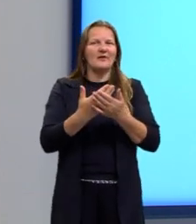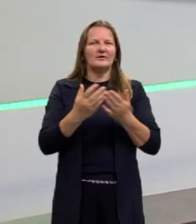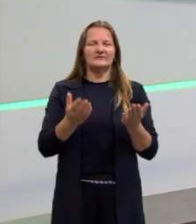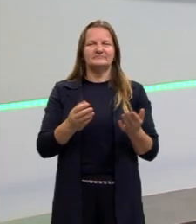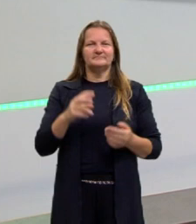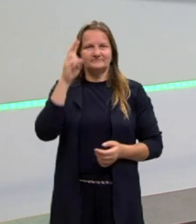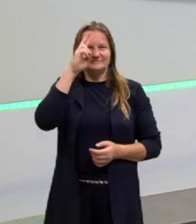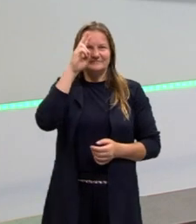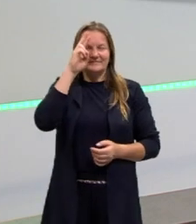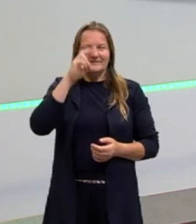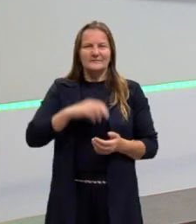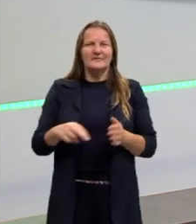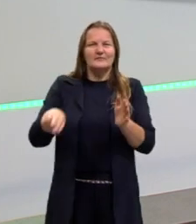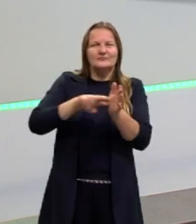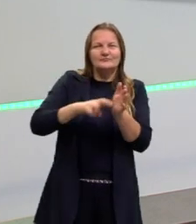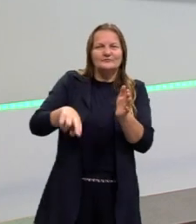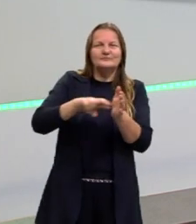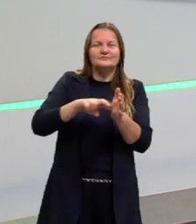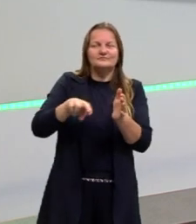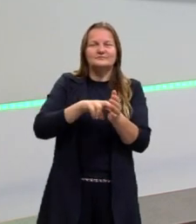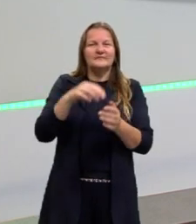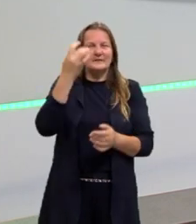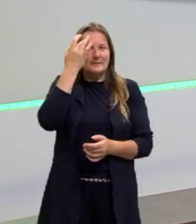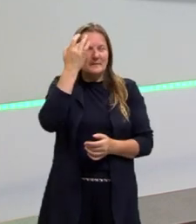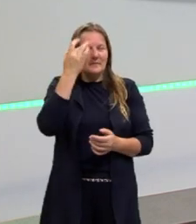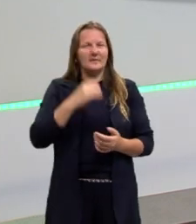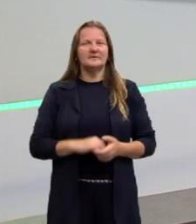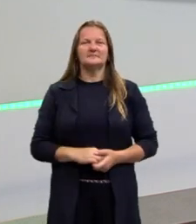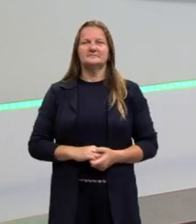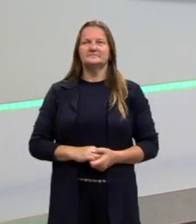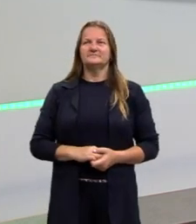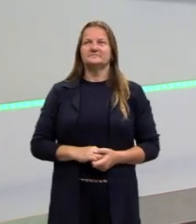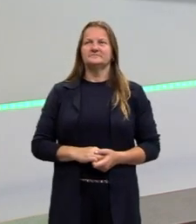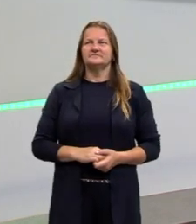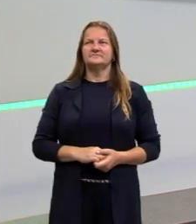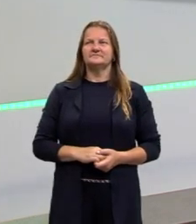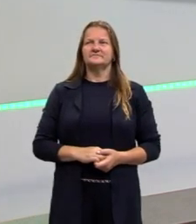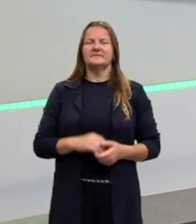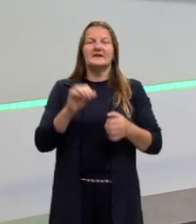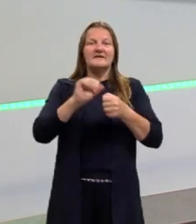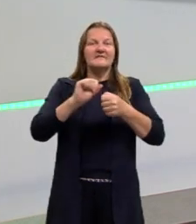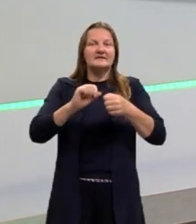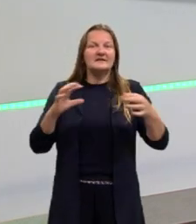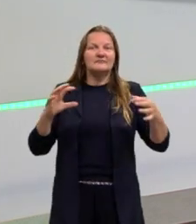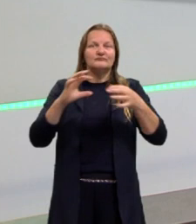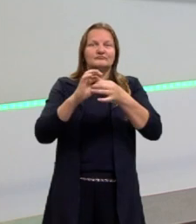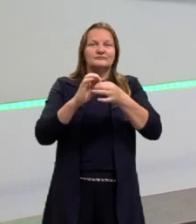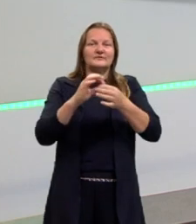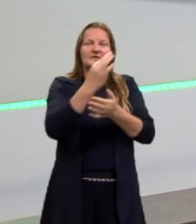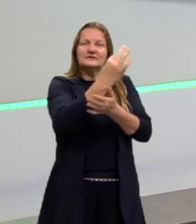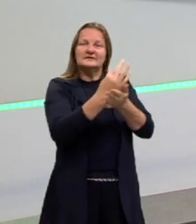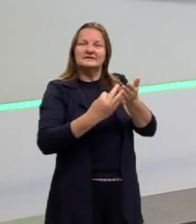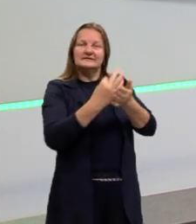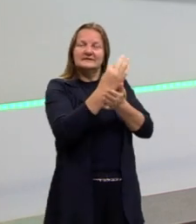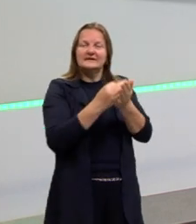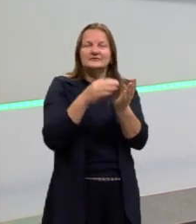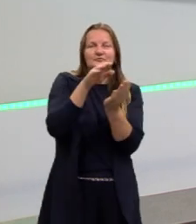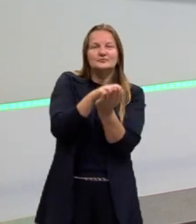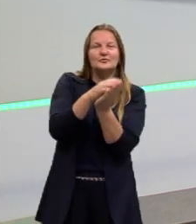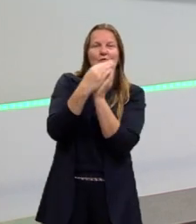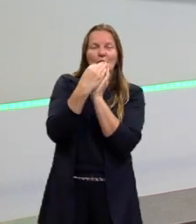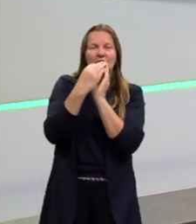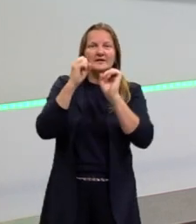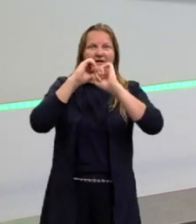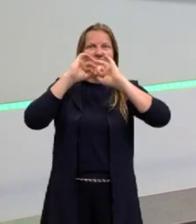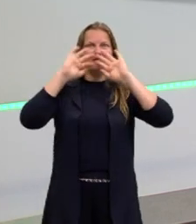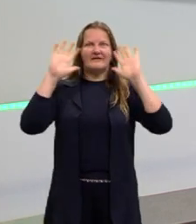lembrar, retomar, puxar aí na memória para fazer essa ligação do texto Sanduíche, para ficar muito mais claro para ti,